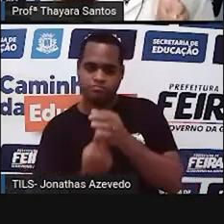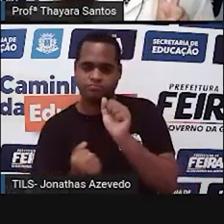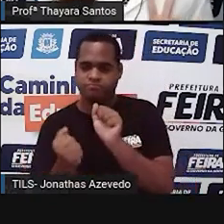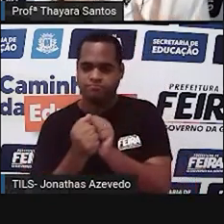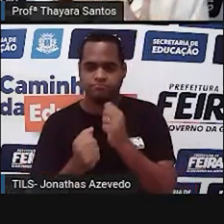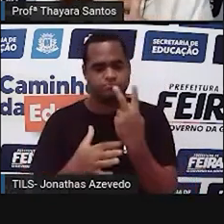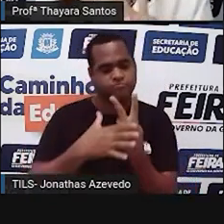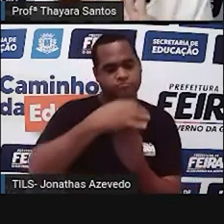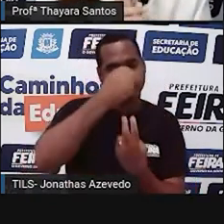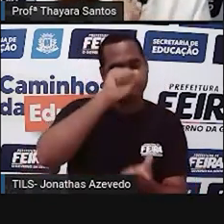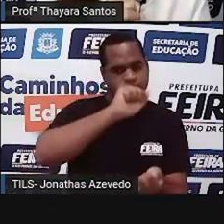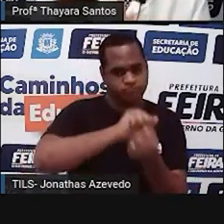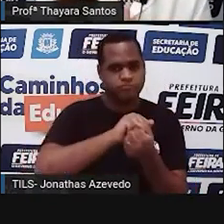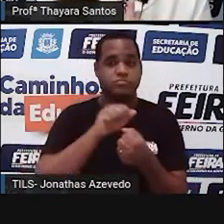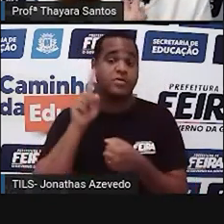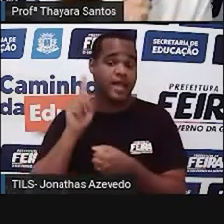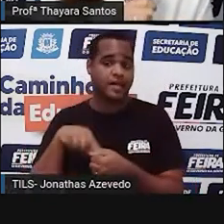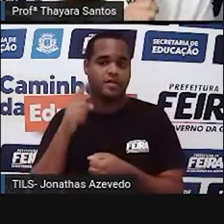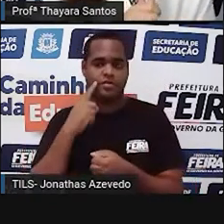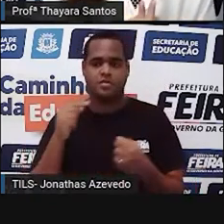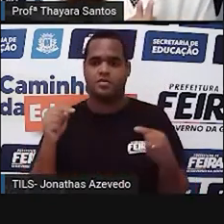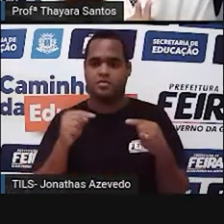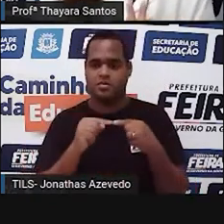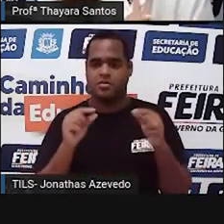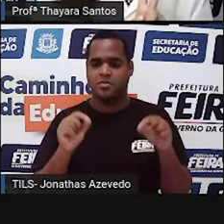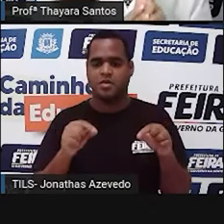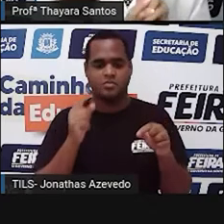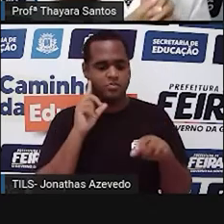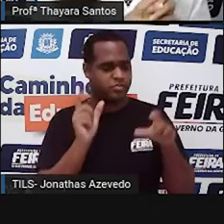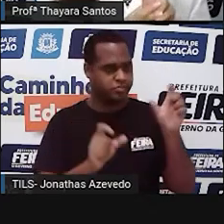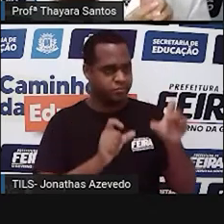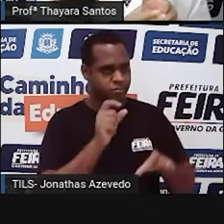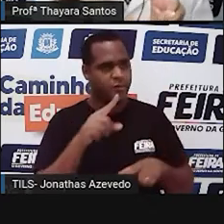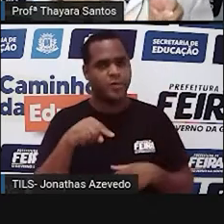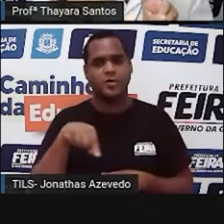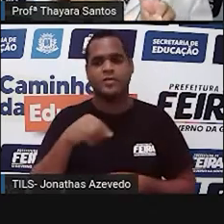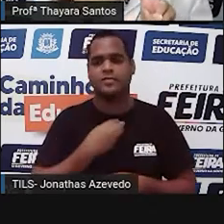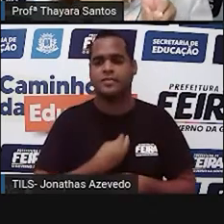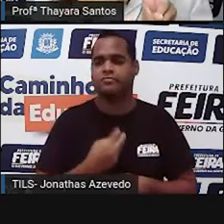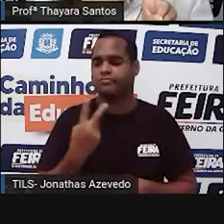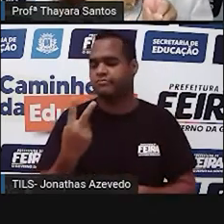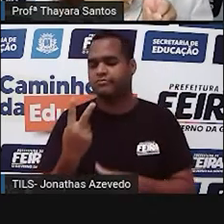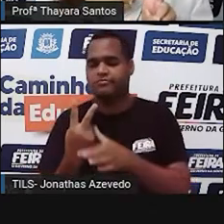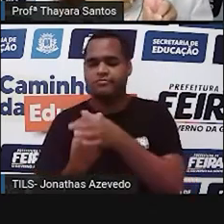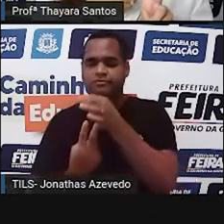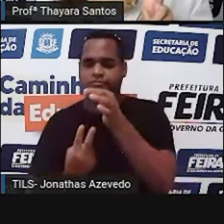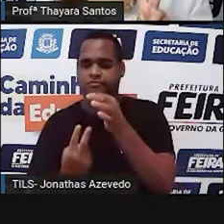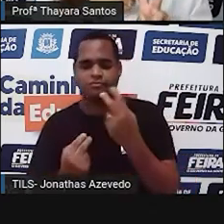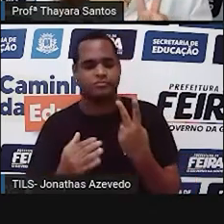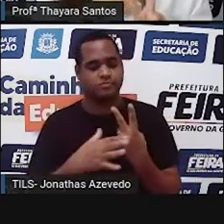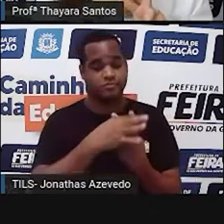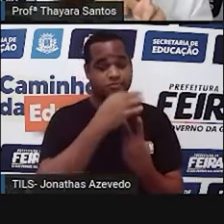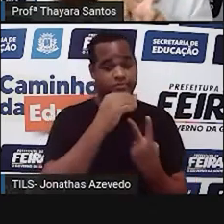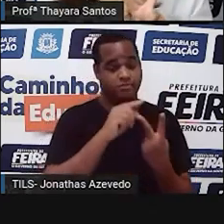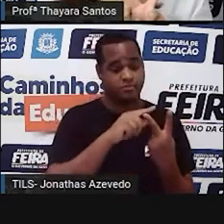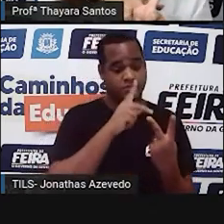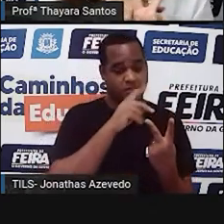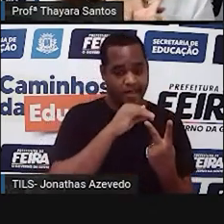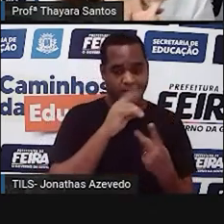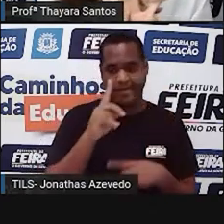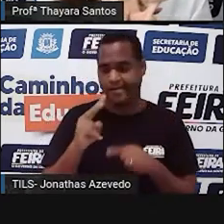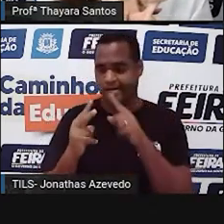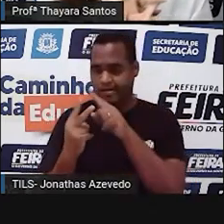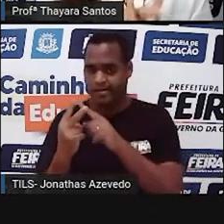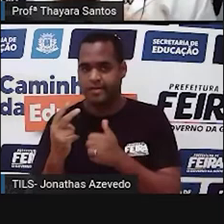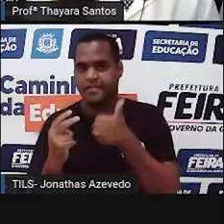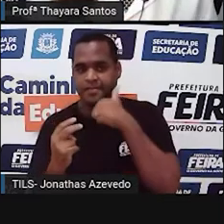um par de alelos que vai determinar cada característica nossa. E por que um par? Porque um a gente herdou do nosso pai e o outro a gente